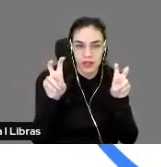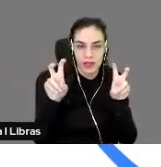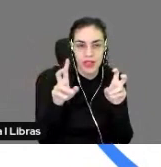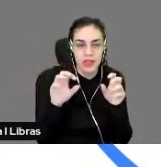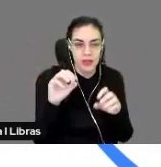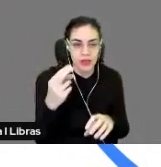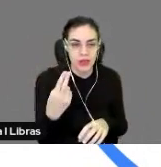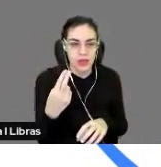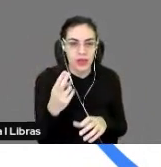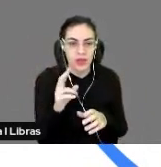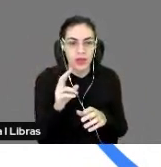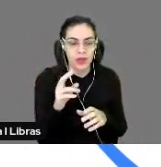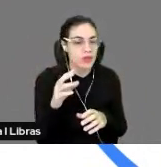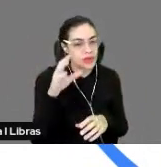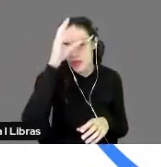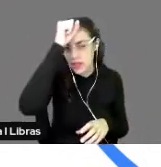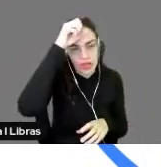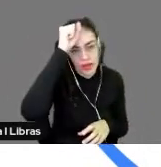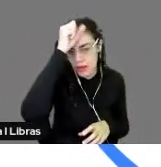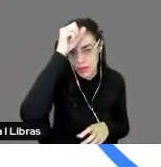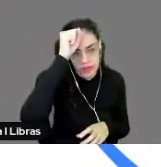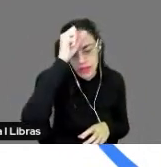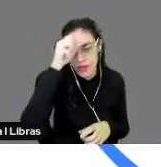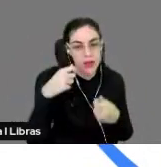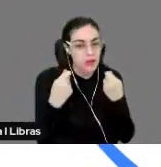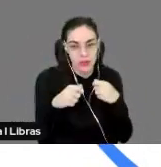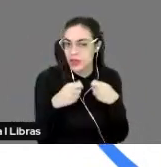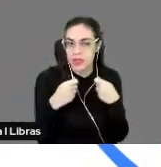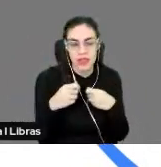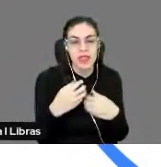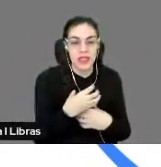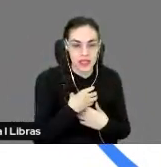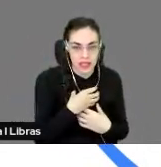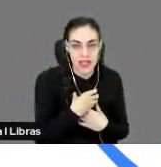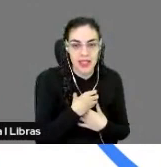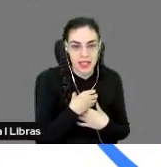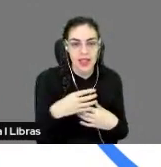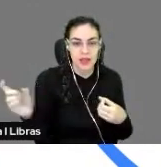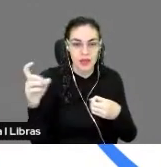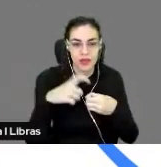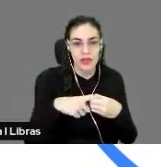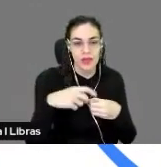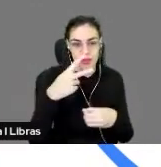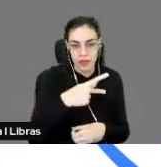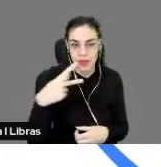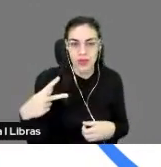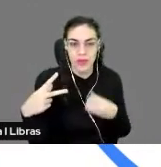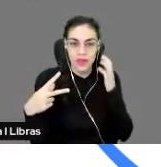ou, né, ele não aprendeu ainda, né? E precisa passar por essa experiência e por esse retorno do professor de que